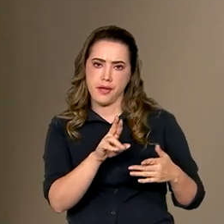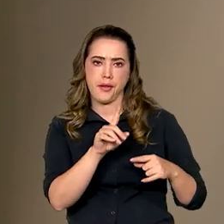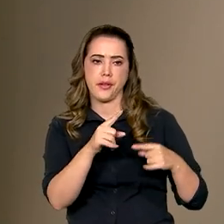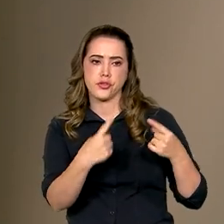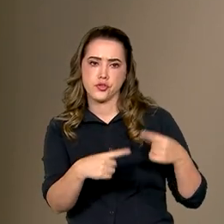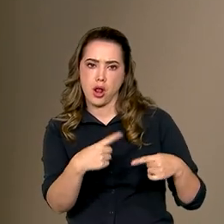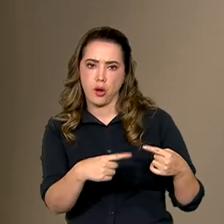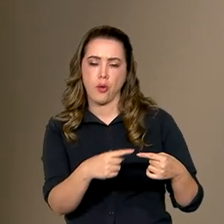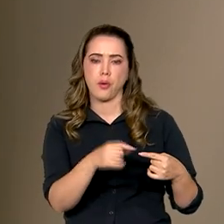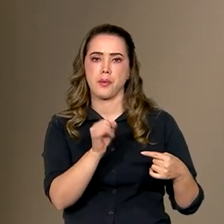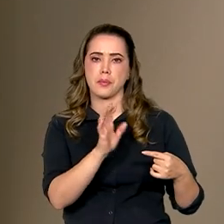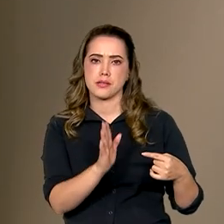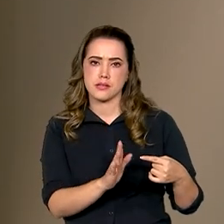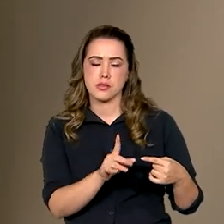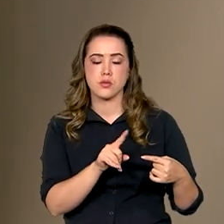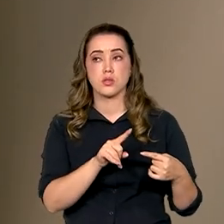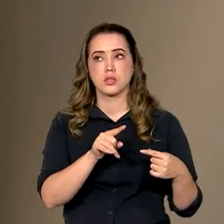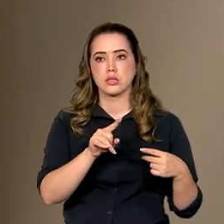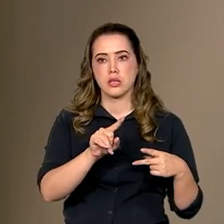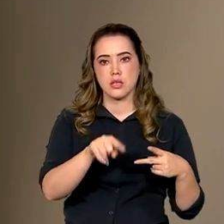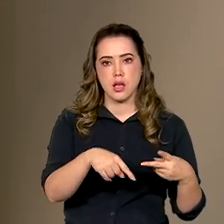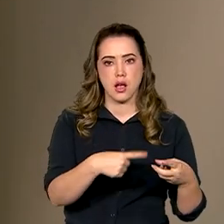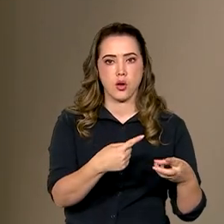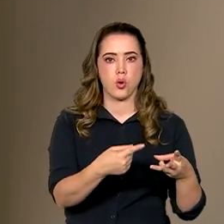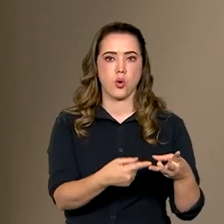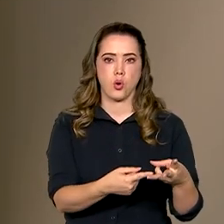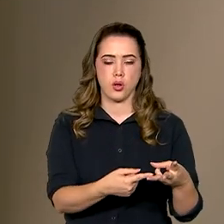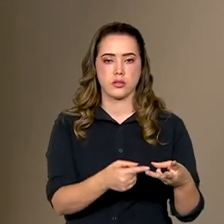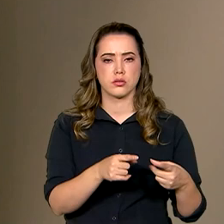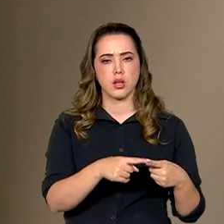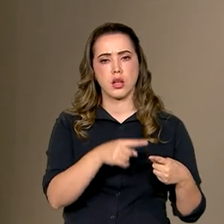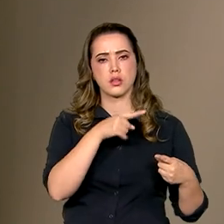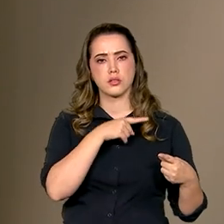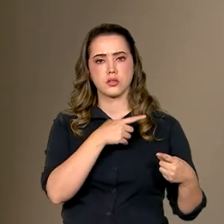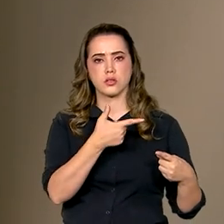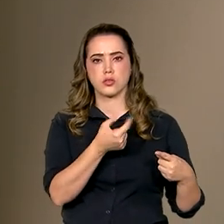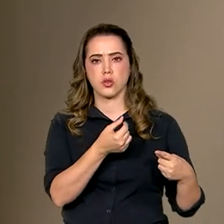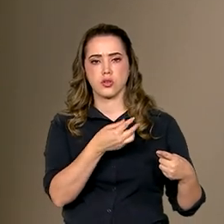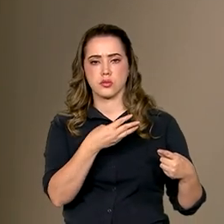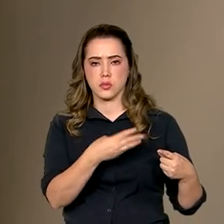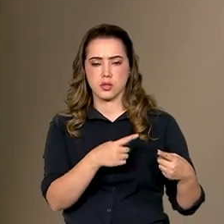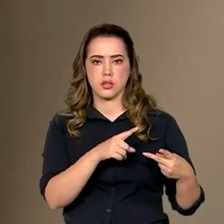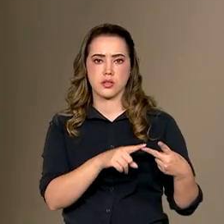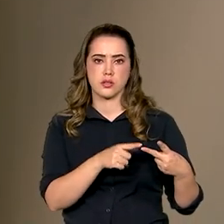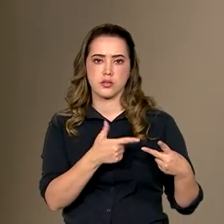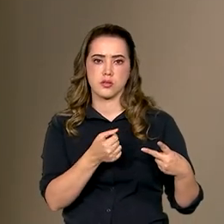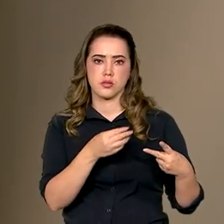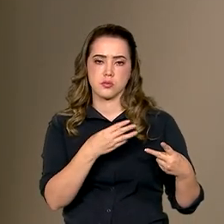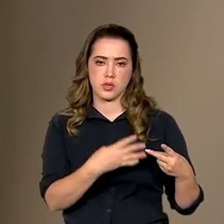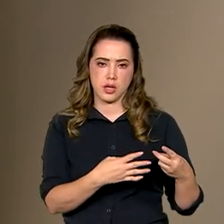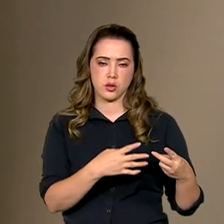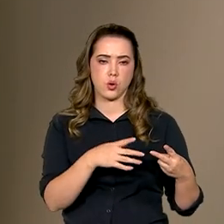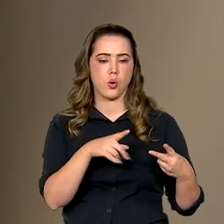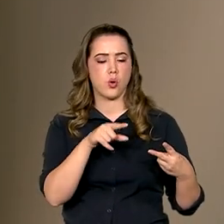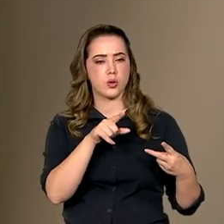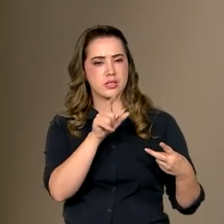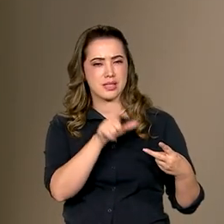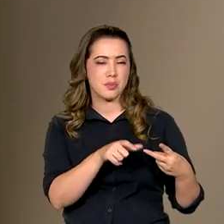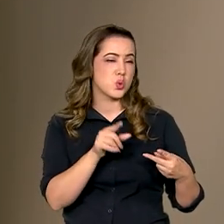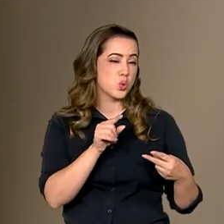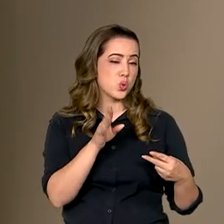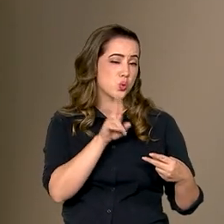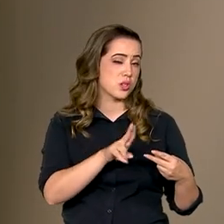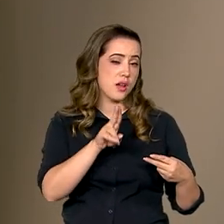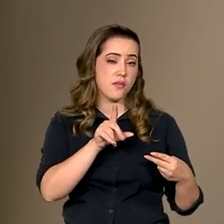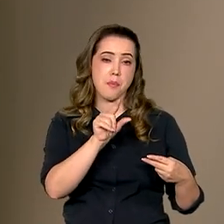Claro que nós tínhamos ainda, em 2013, 2014, um acesso menor das pessoas, uma